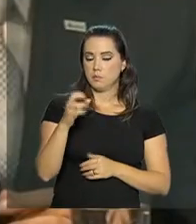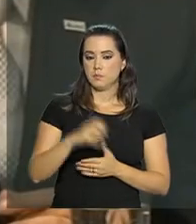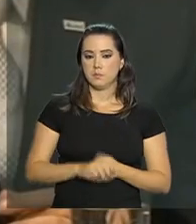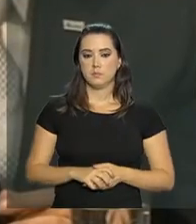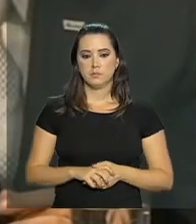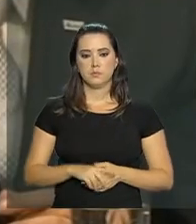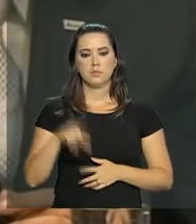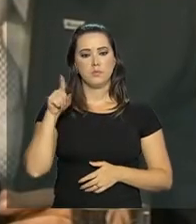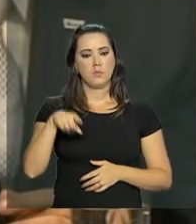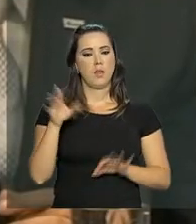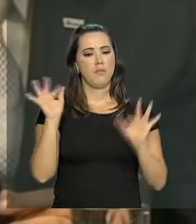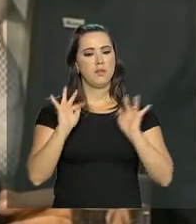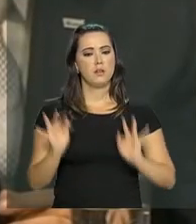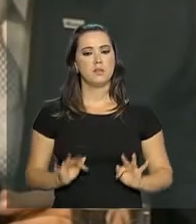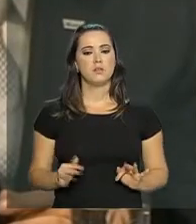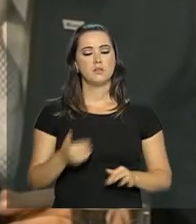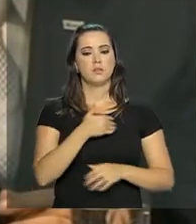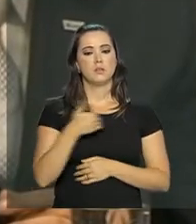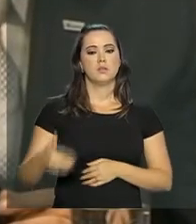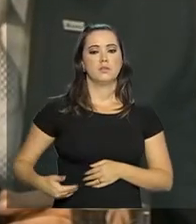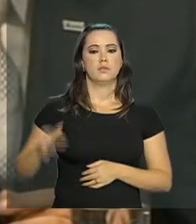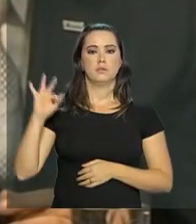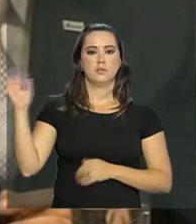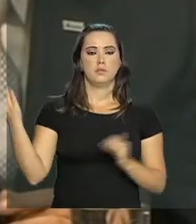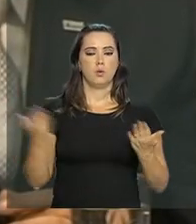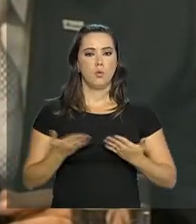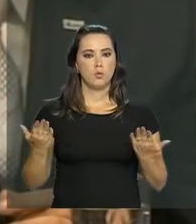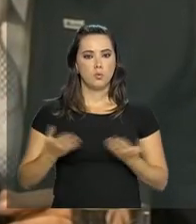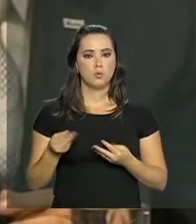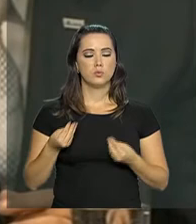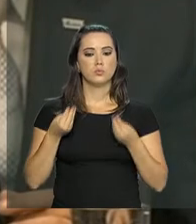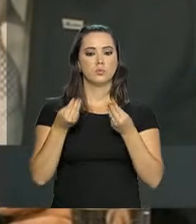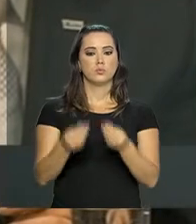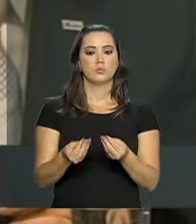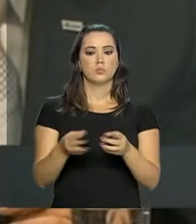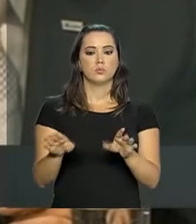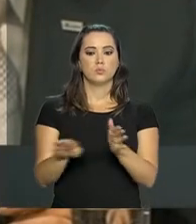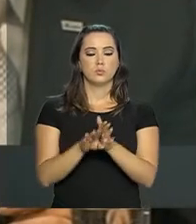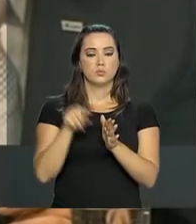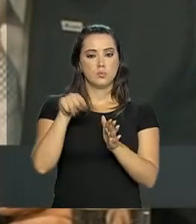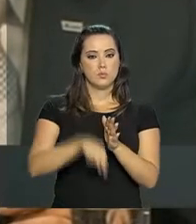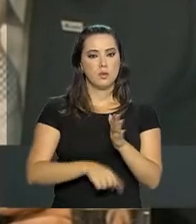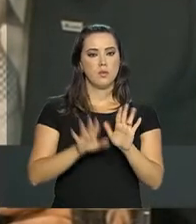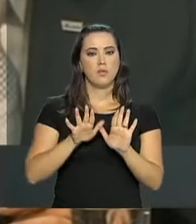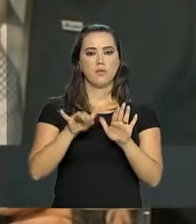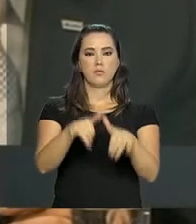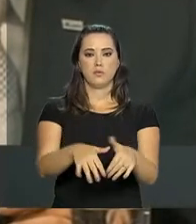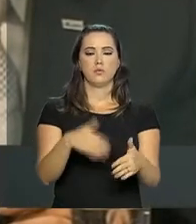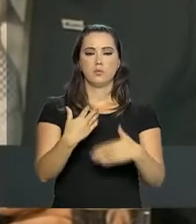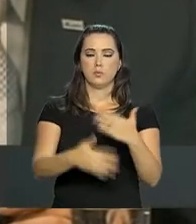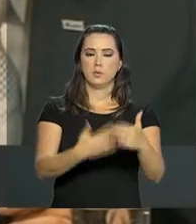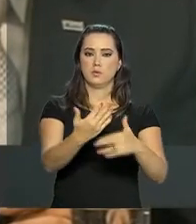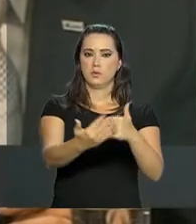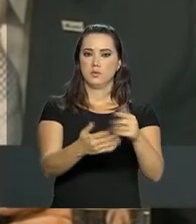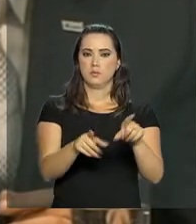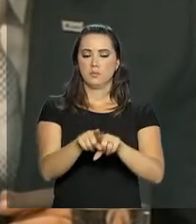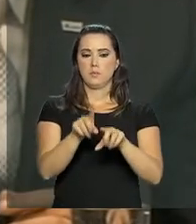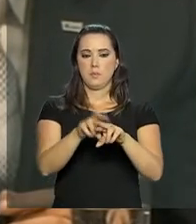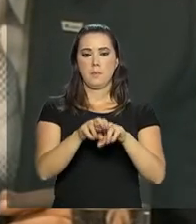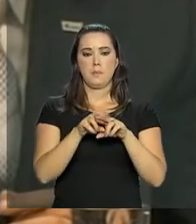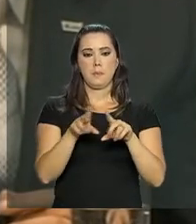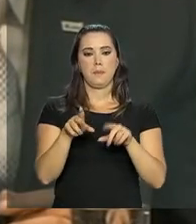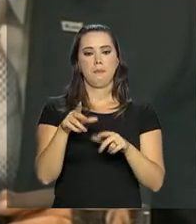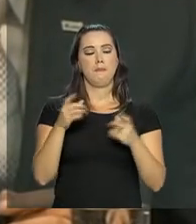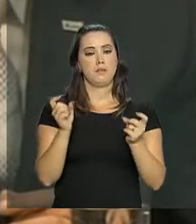É com muita satisfação que o governo federal hoje vem aqui para poder finalizar esse processo do